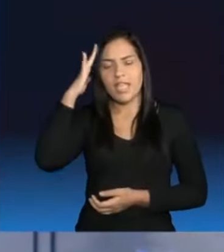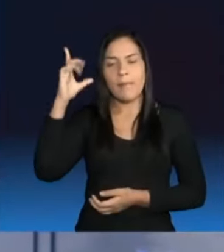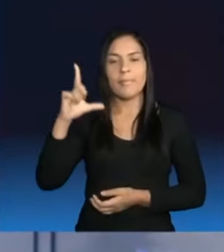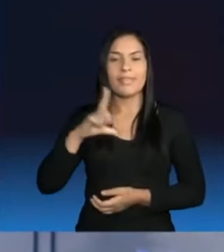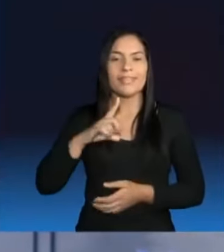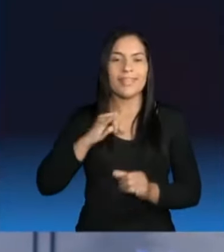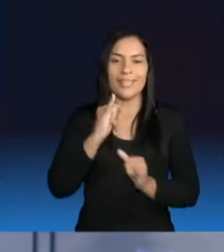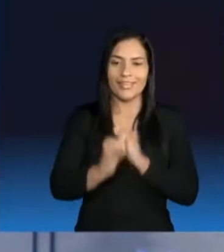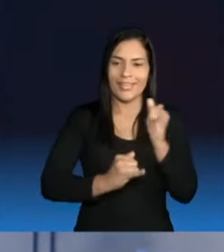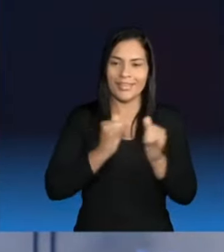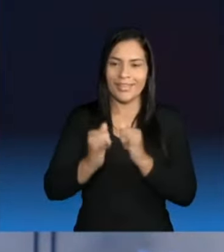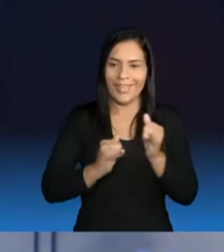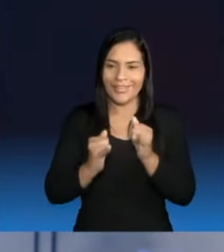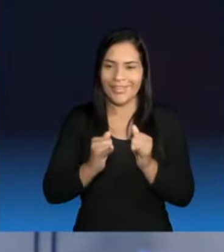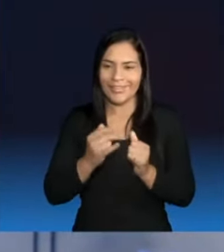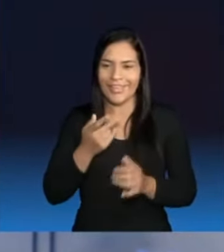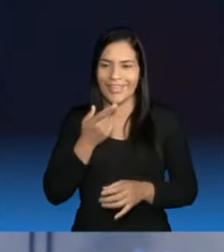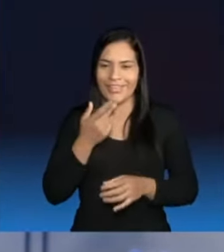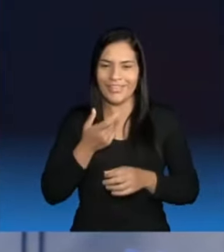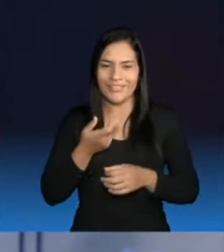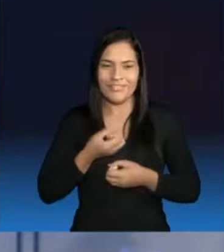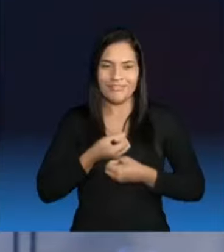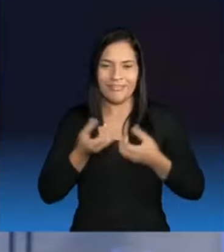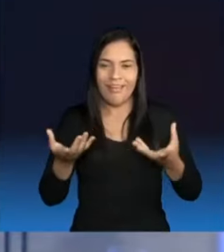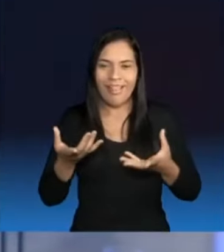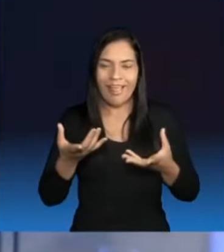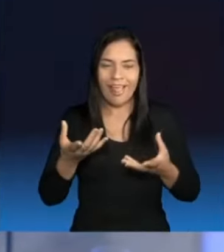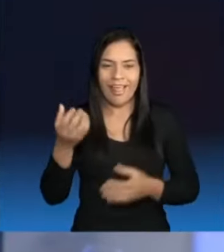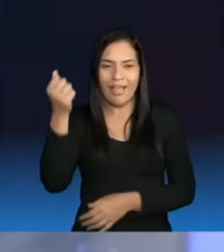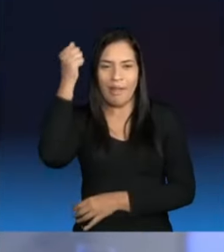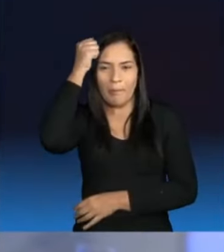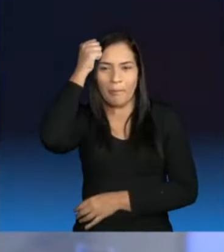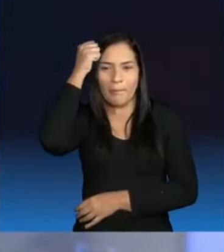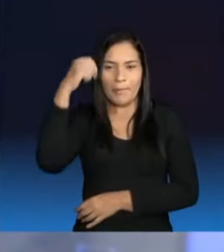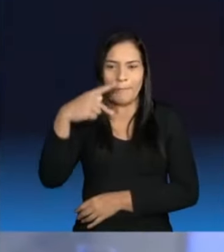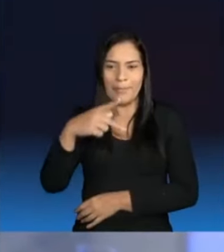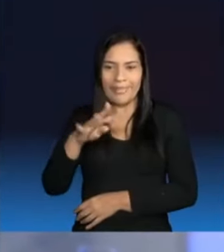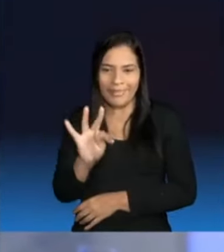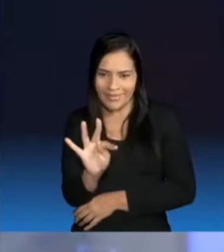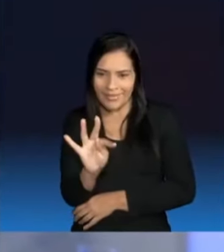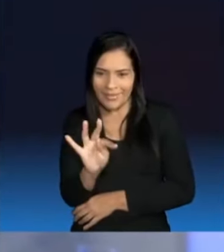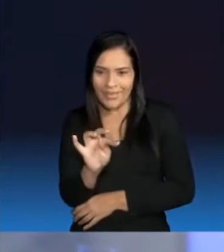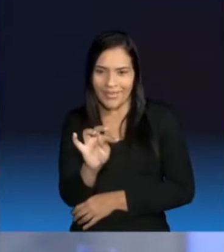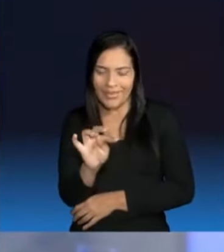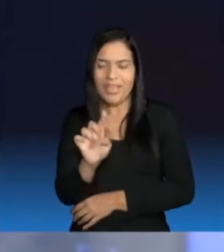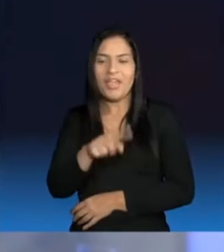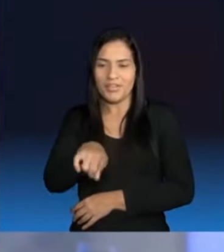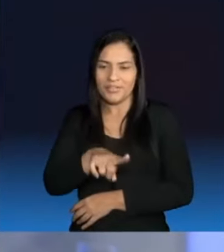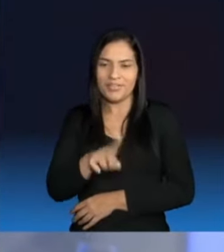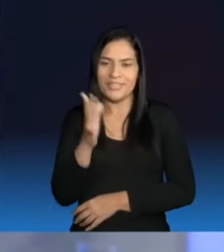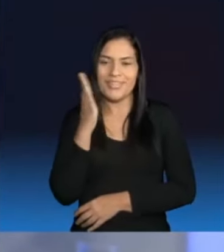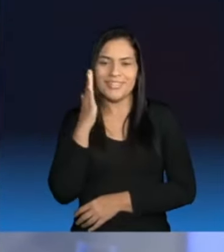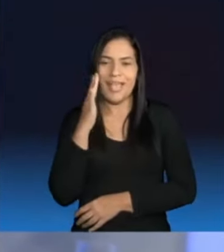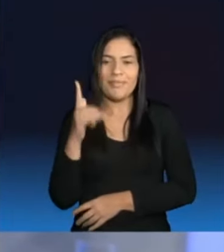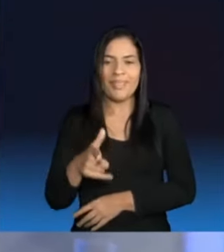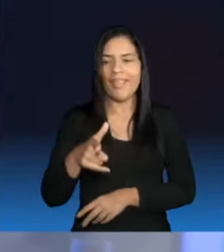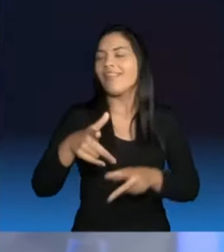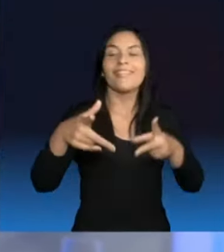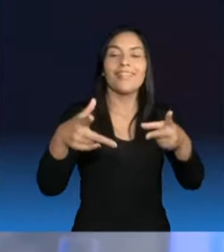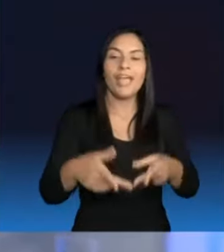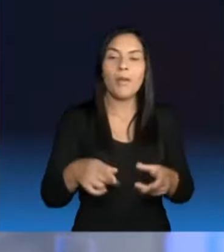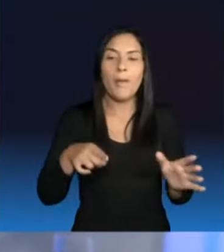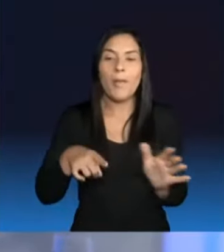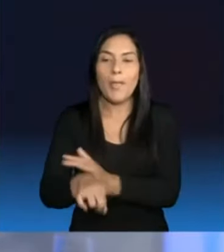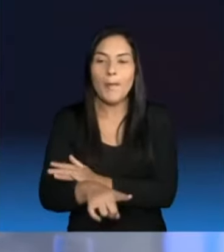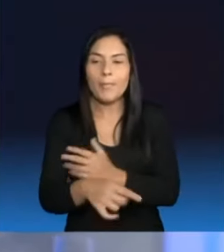culpa do PT? O candidato Paulinho Freire está fazendo desse jeito. Eu pergunto uma coisa sobre o município, aí ele